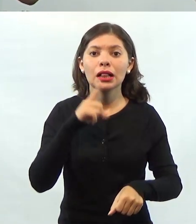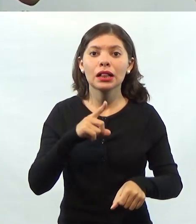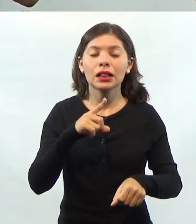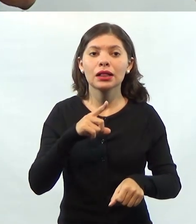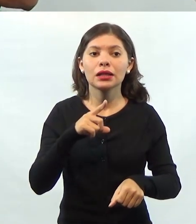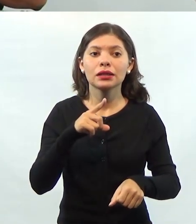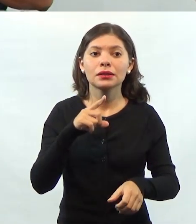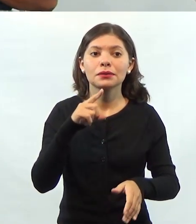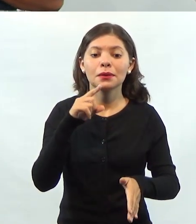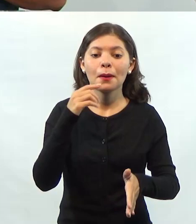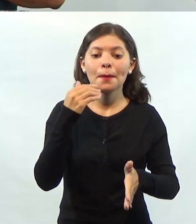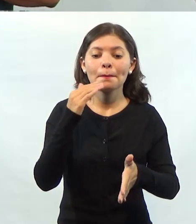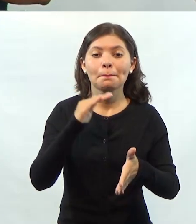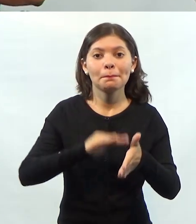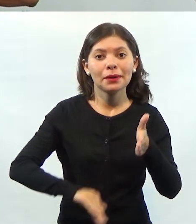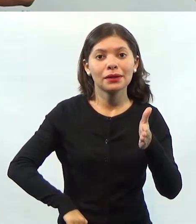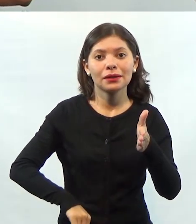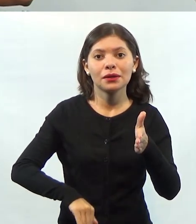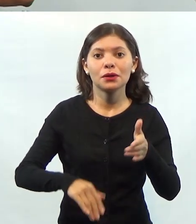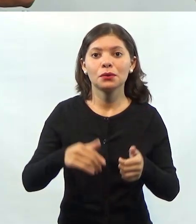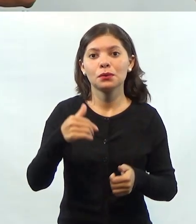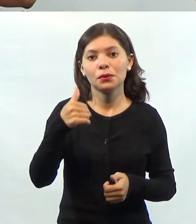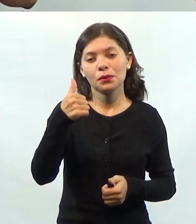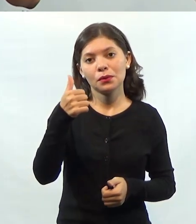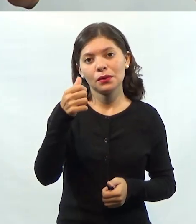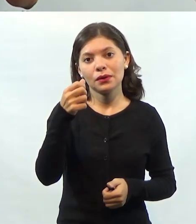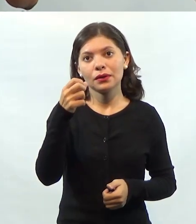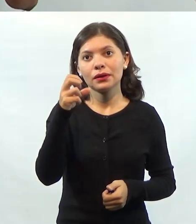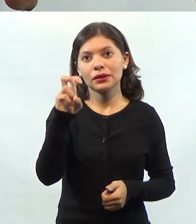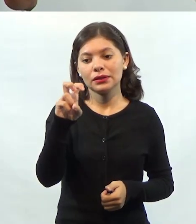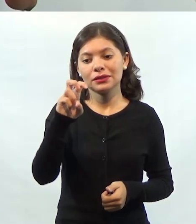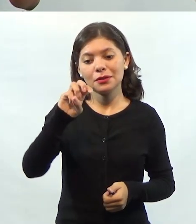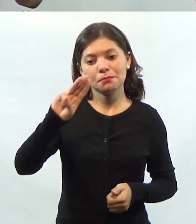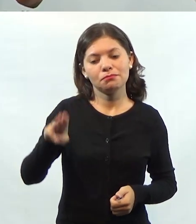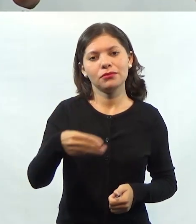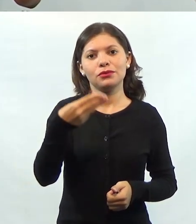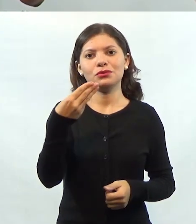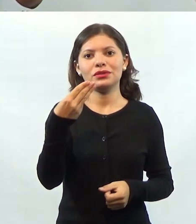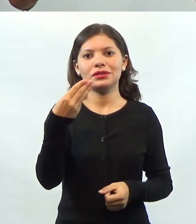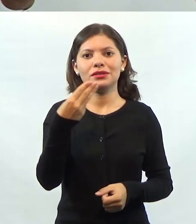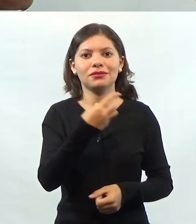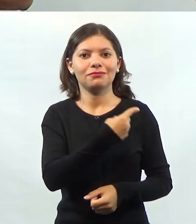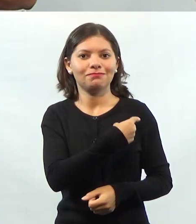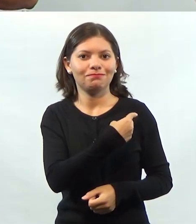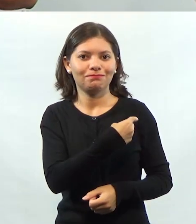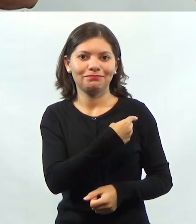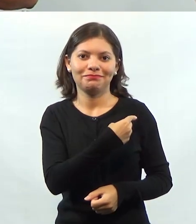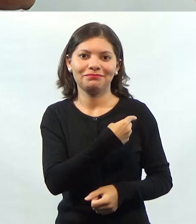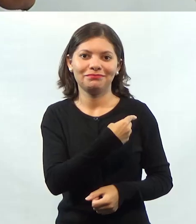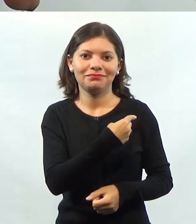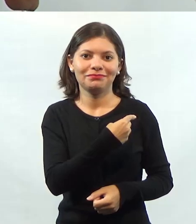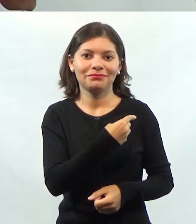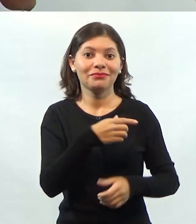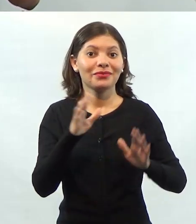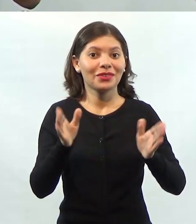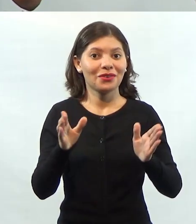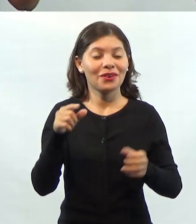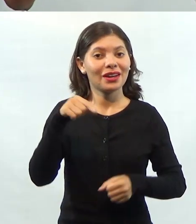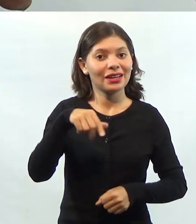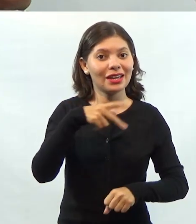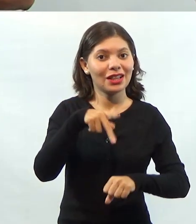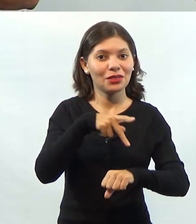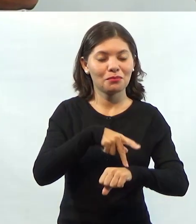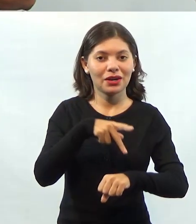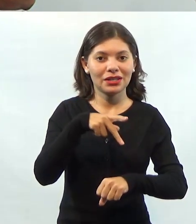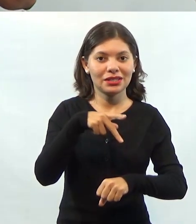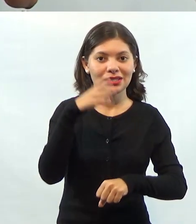milhões de doses de vacina. Já aqui no Brasil, com o SUS, ah, temos muitas